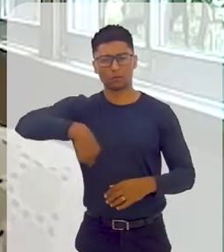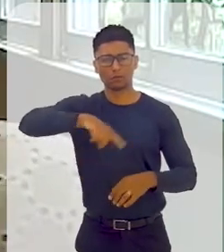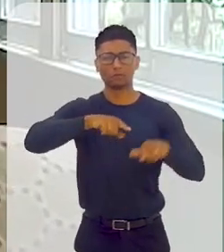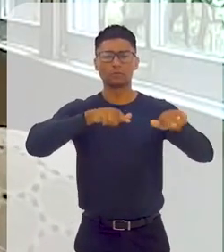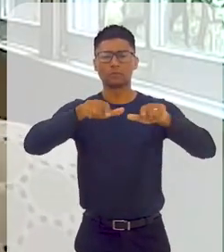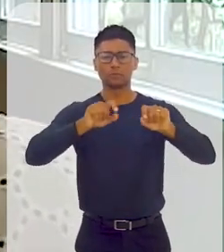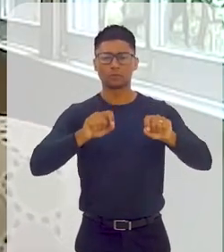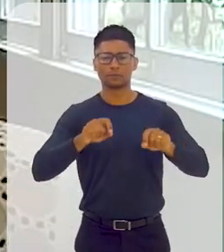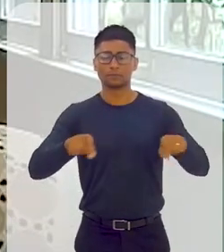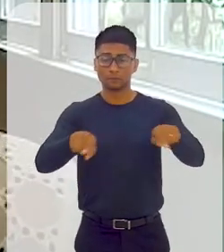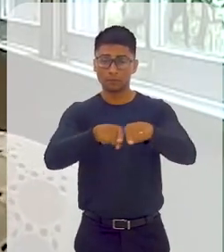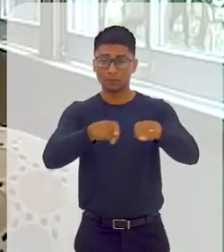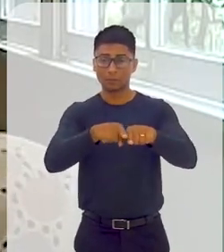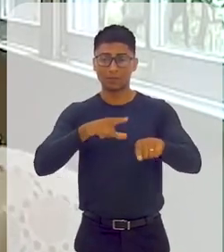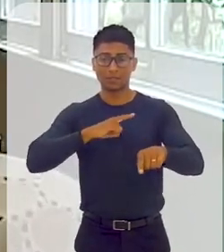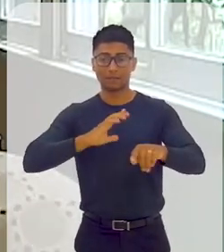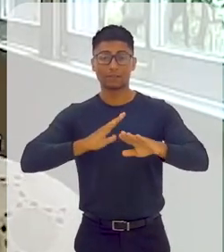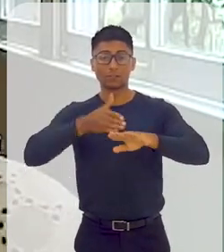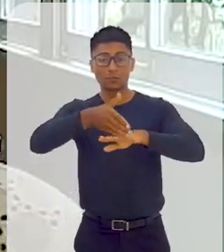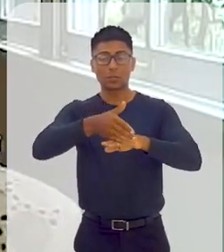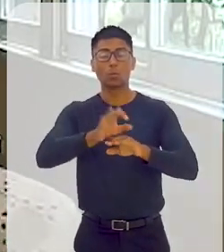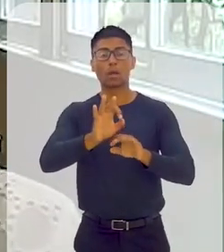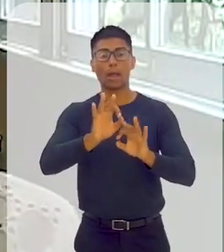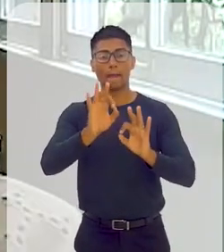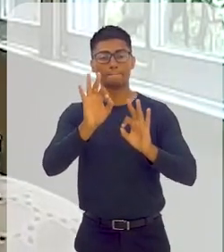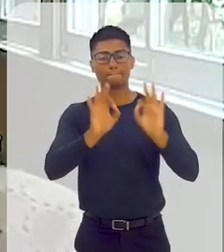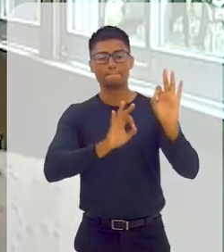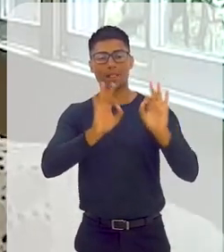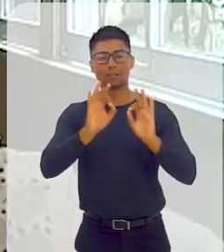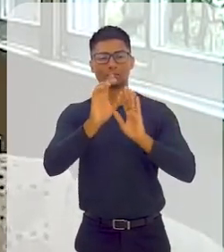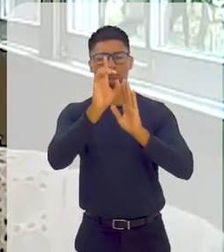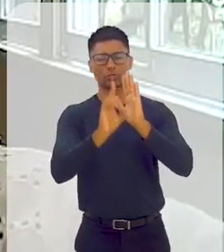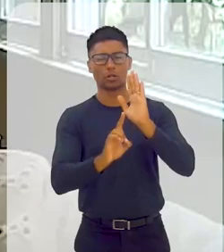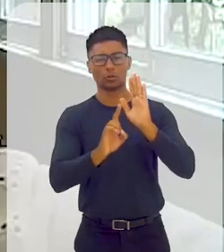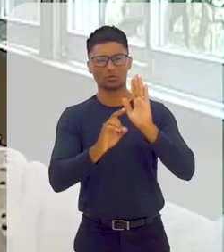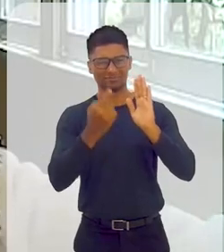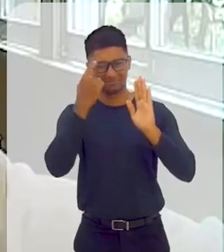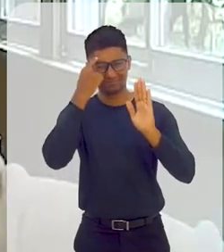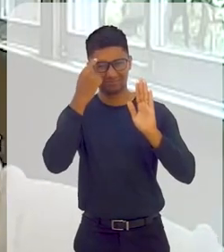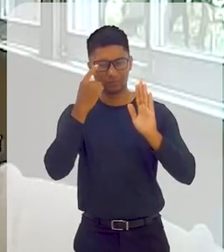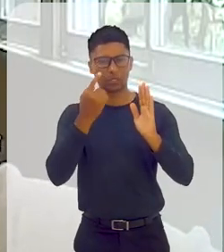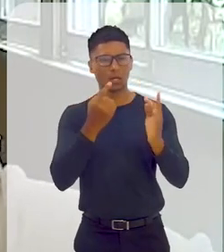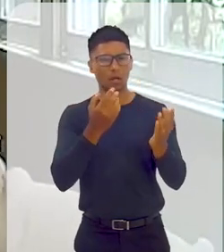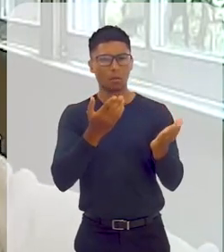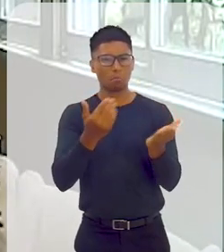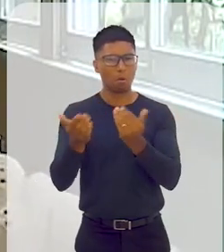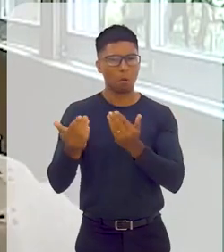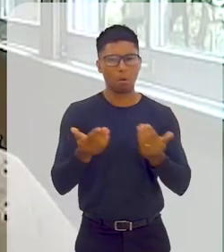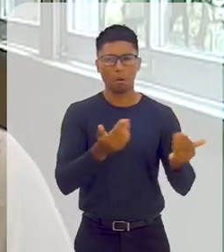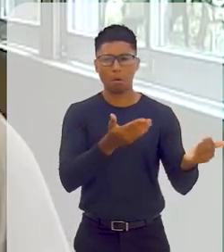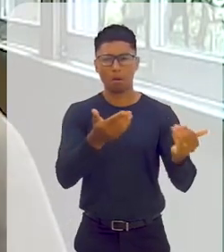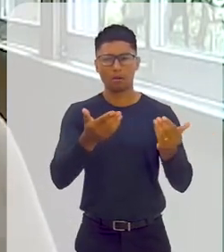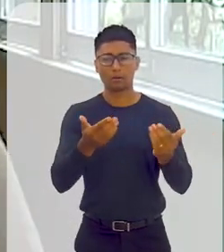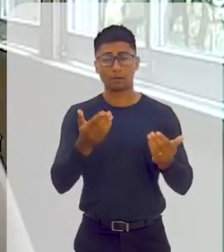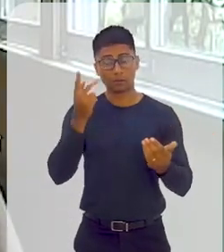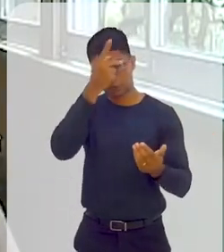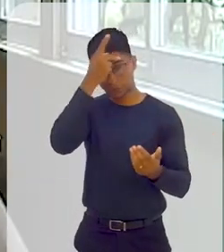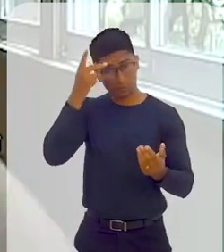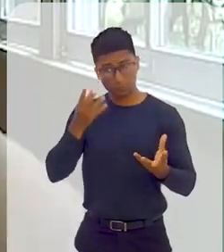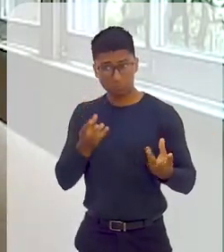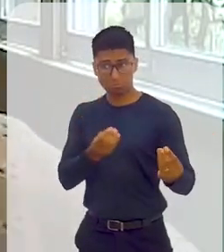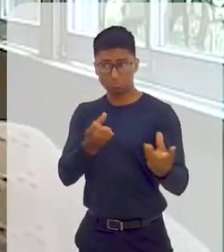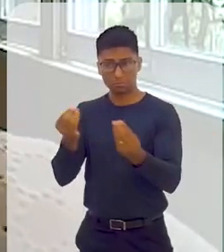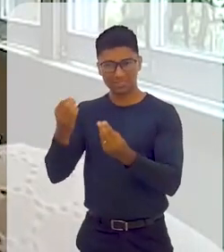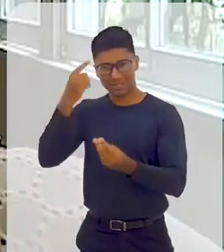Por quê? Muitos, como eu disse, muitos de nós fomos, trabalhamos no primeiro plano diretor do 92. Então, a gente